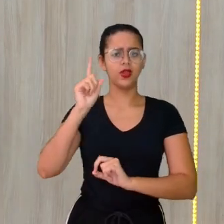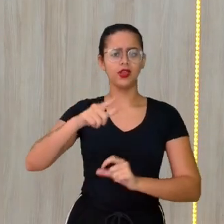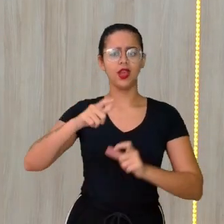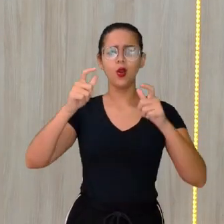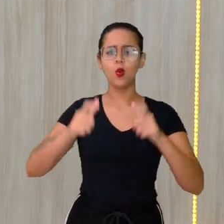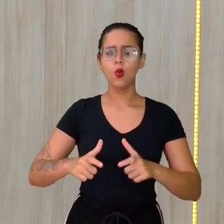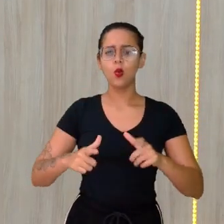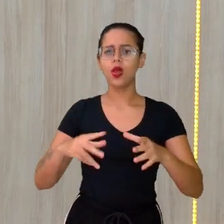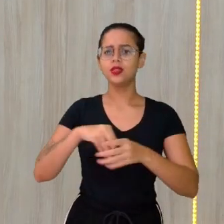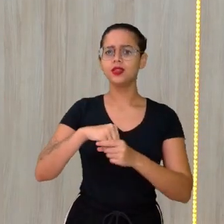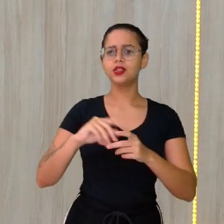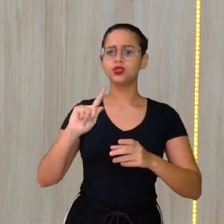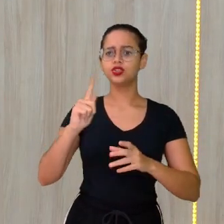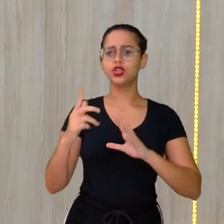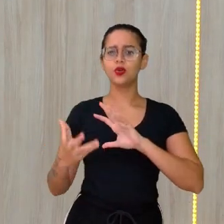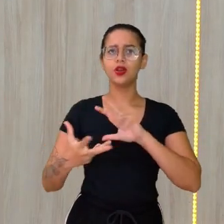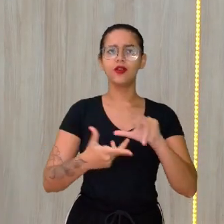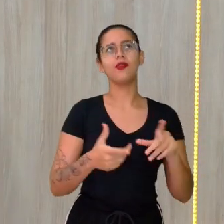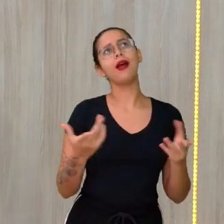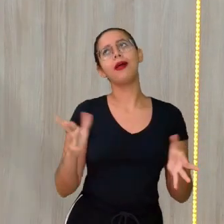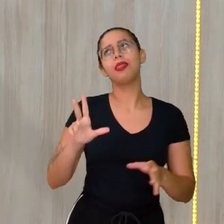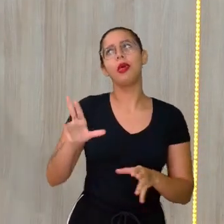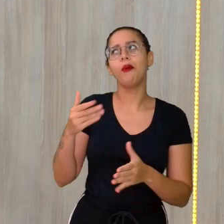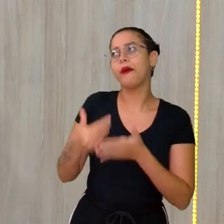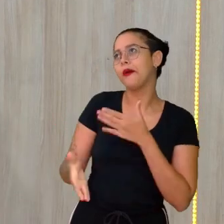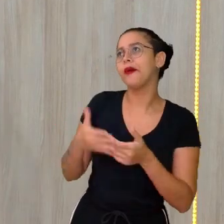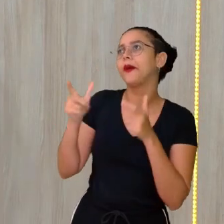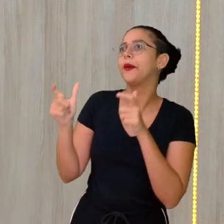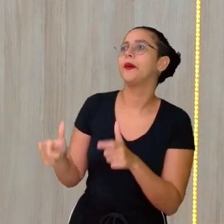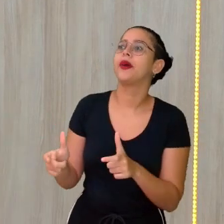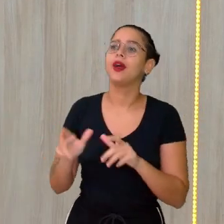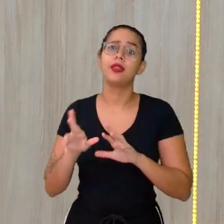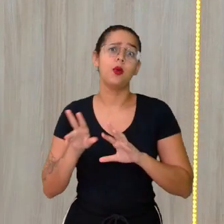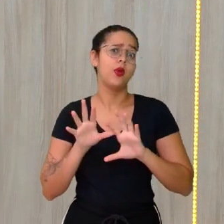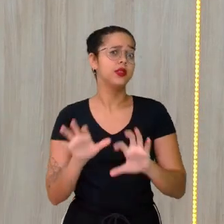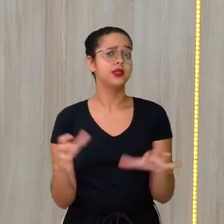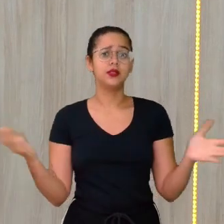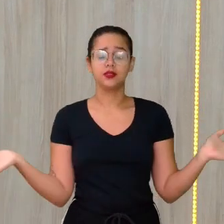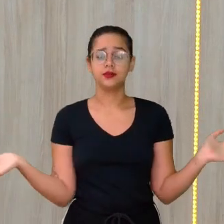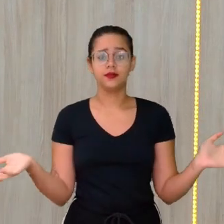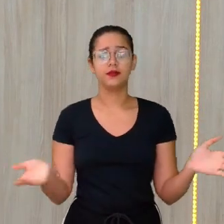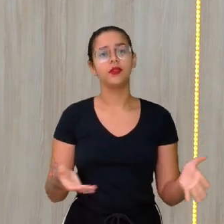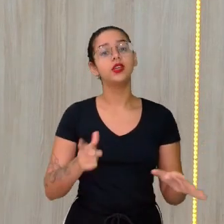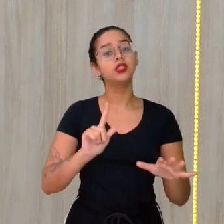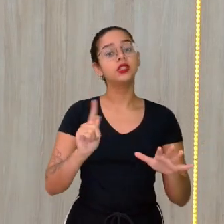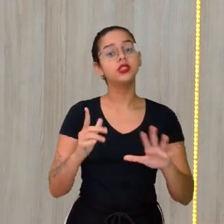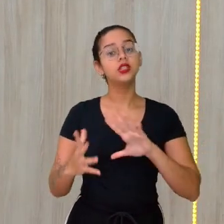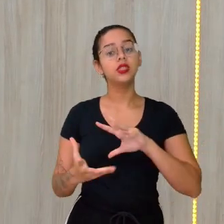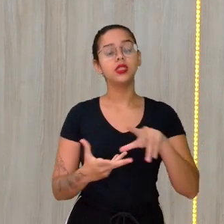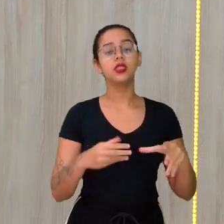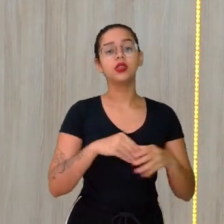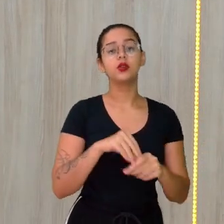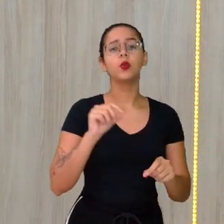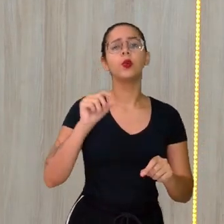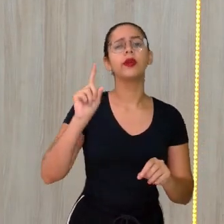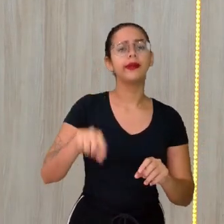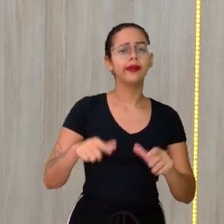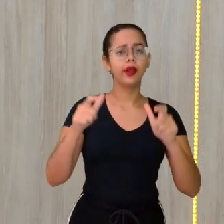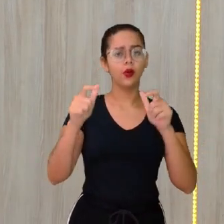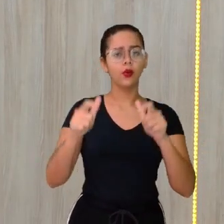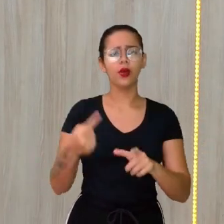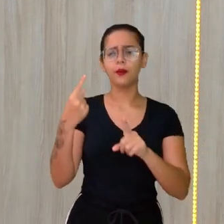lugar para Geografia? Não adianta dizer, ah, lugar é qualquer lugar, professor. Não é bem assim. Para Geografia, o que é lugar?